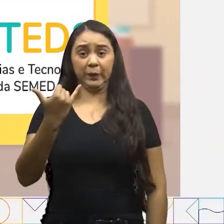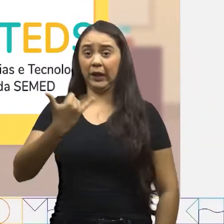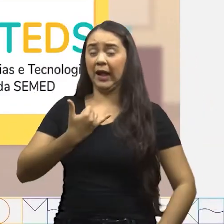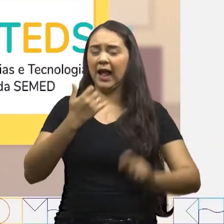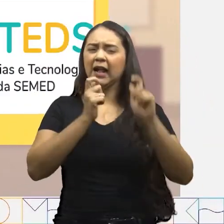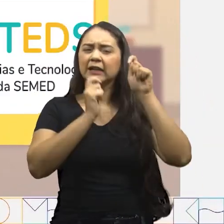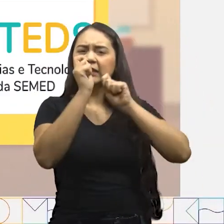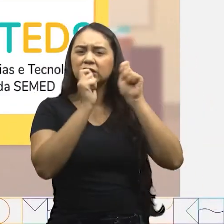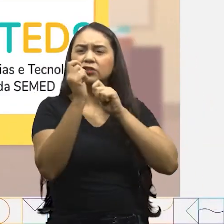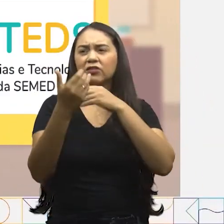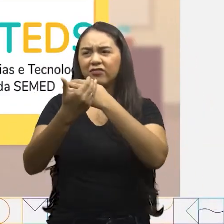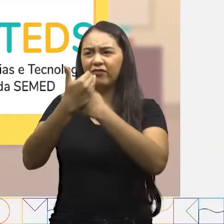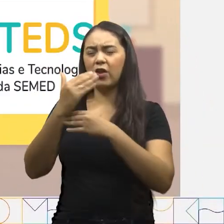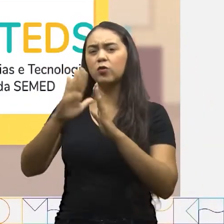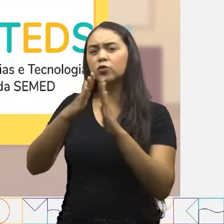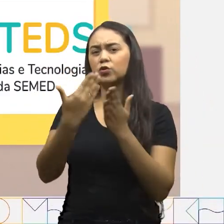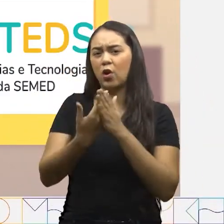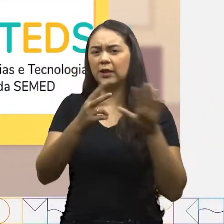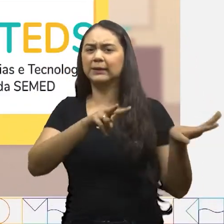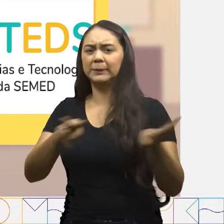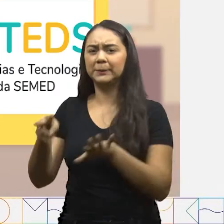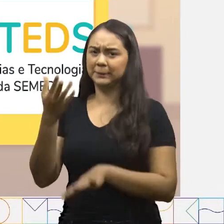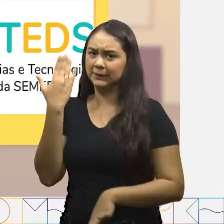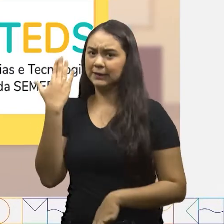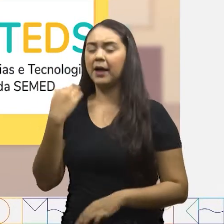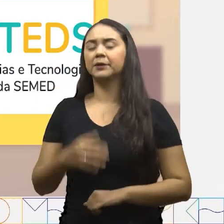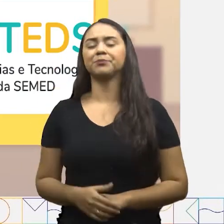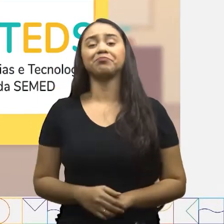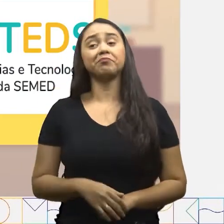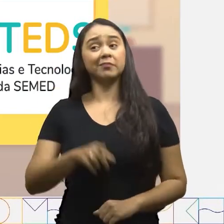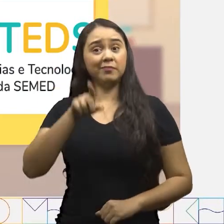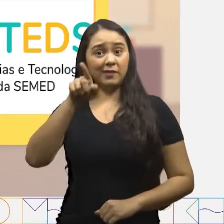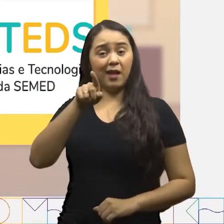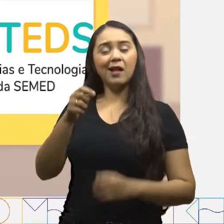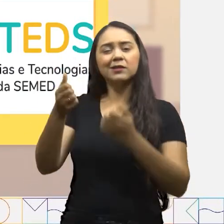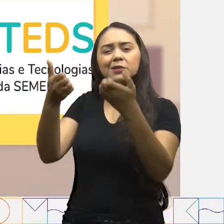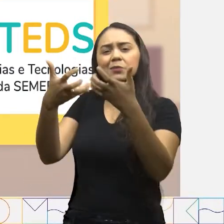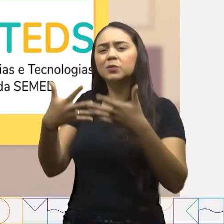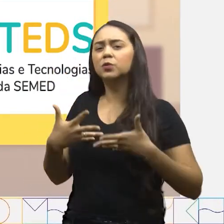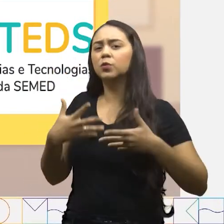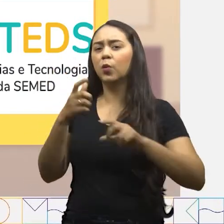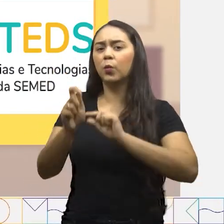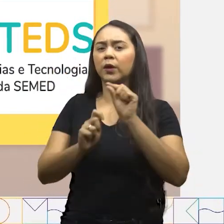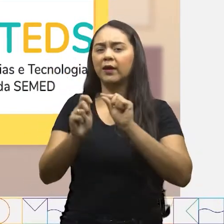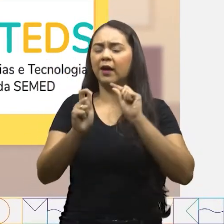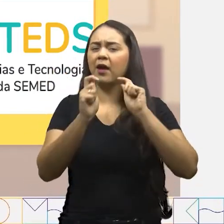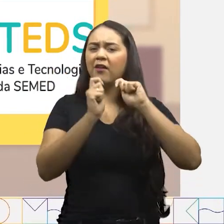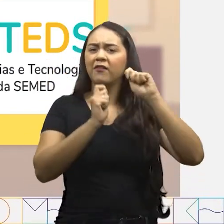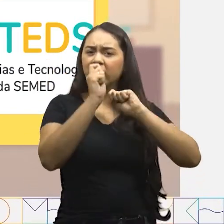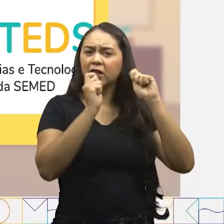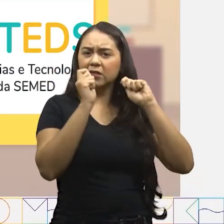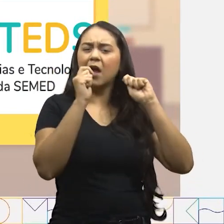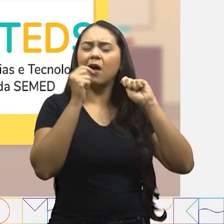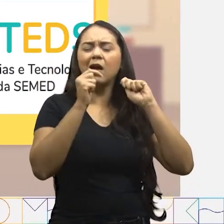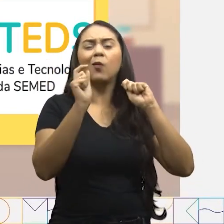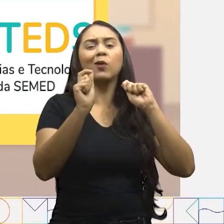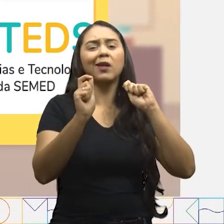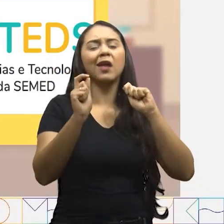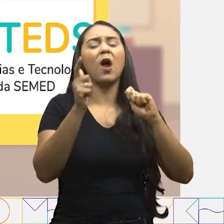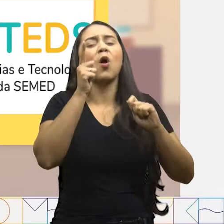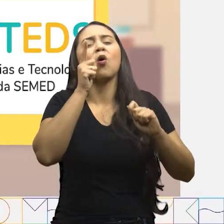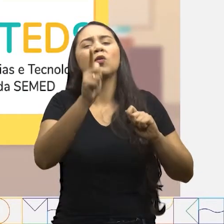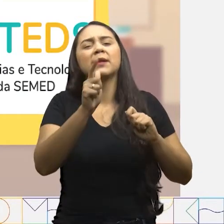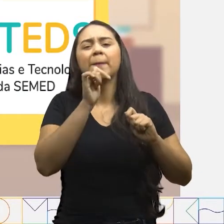dentista que veio em nossa escola semana passada Nos contou que somente o fio dental consegue